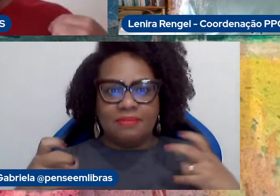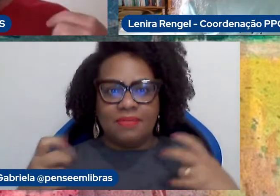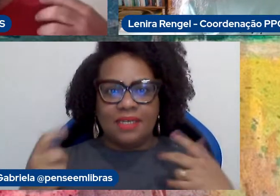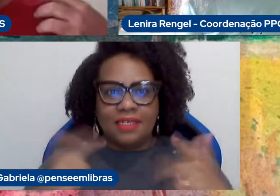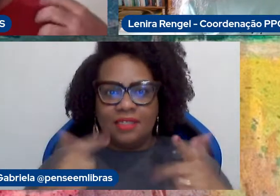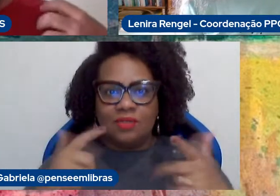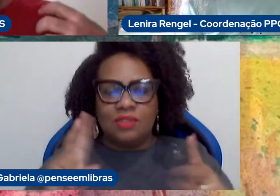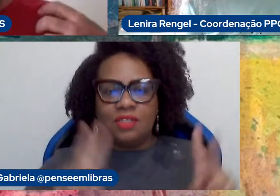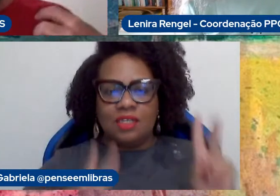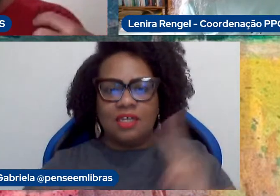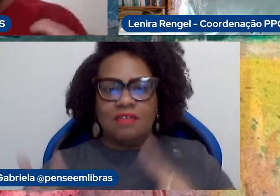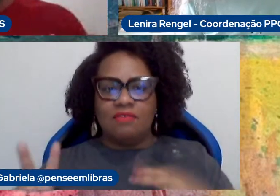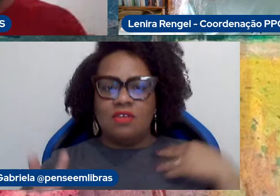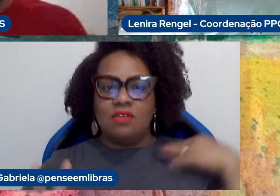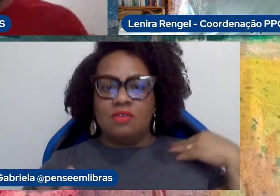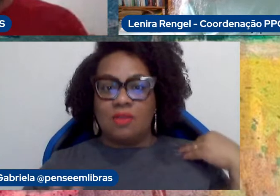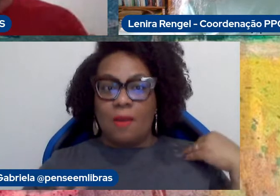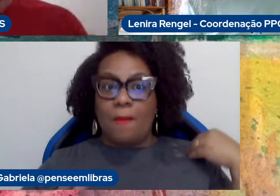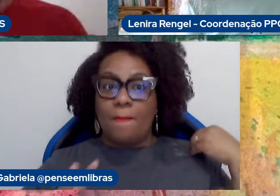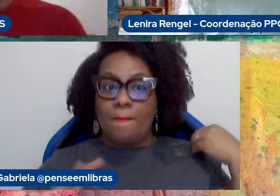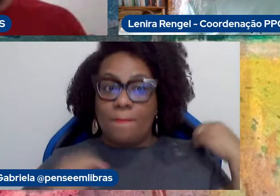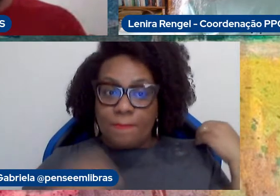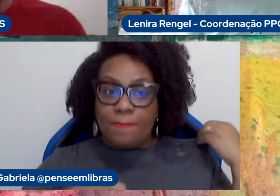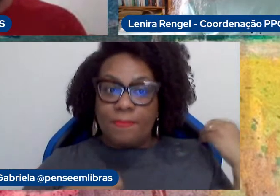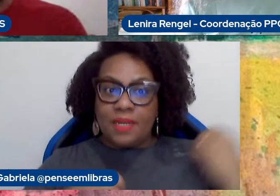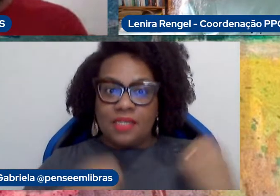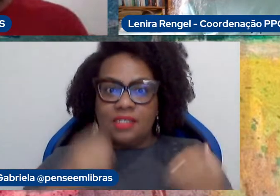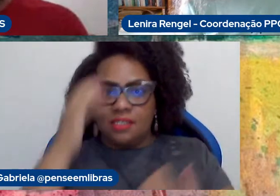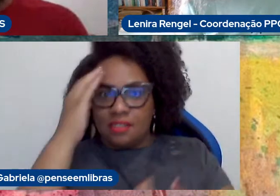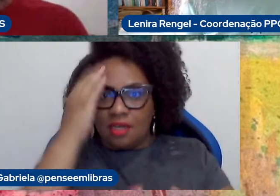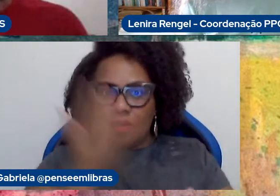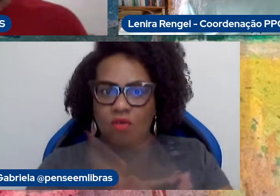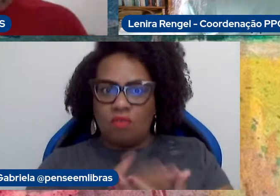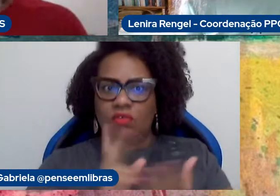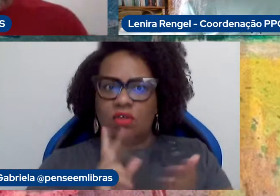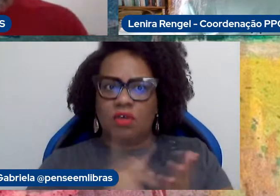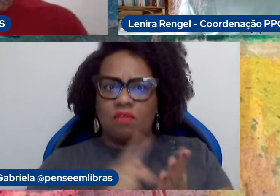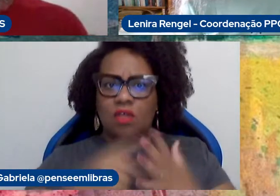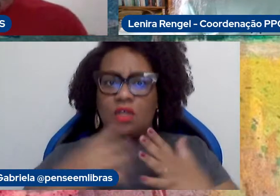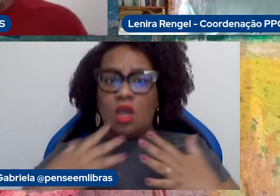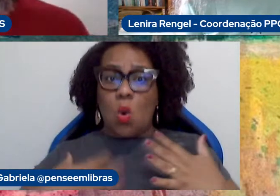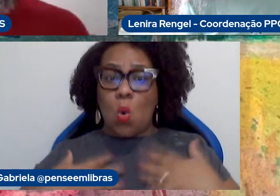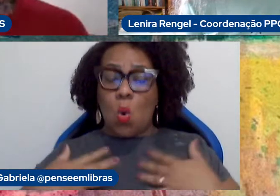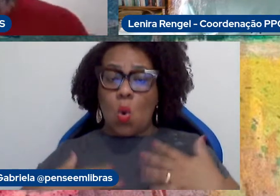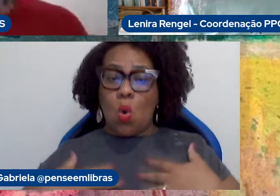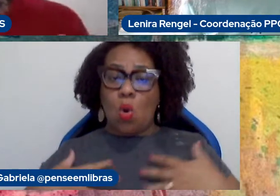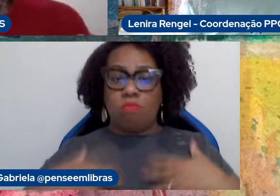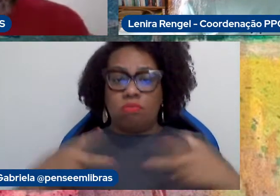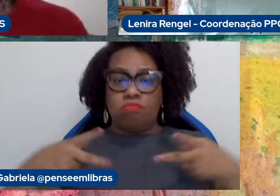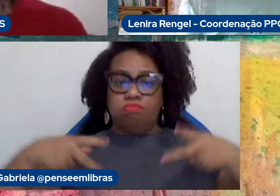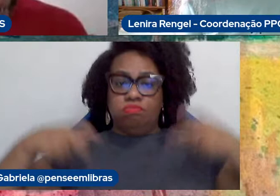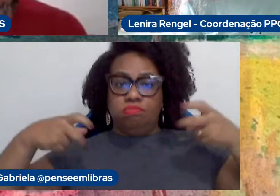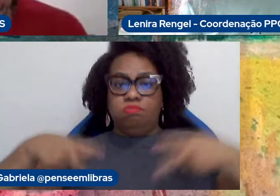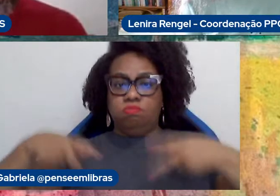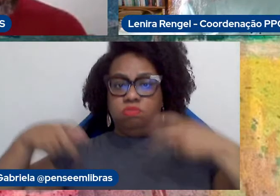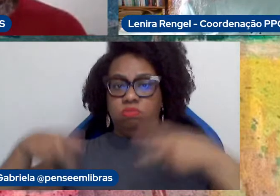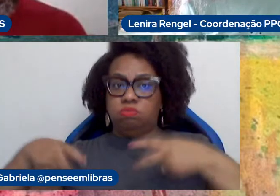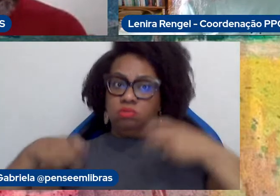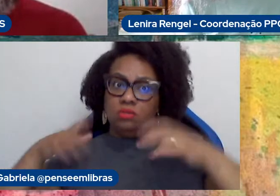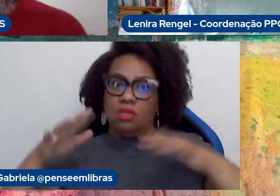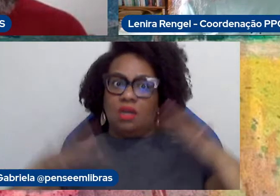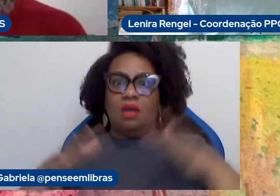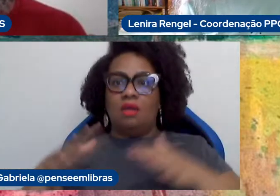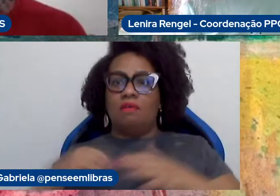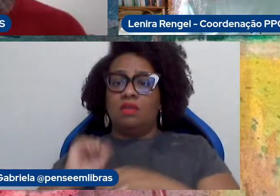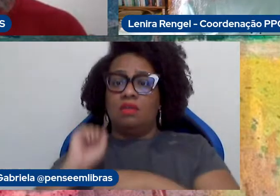confiar completamente nas sensações do corpo. E elas são, às vezes, anestesiadas ou não